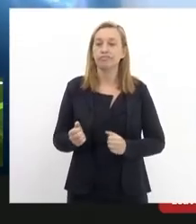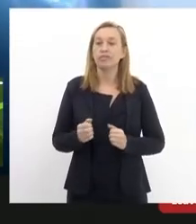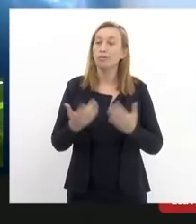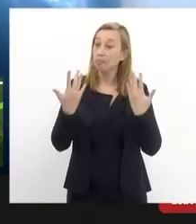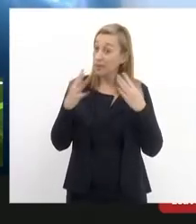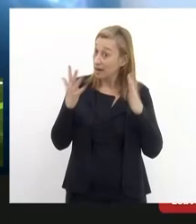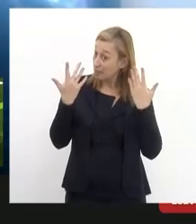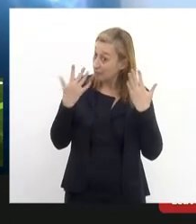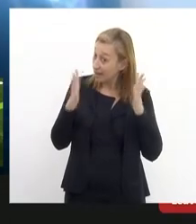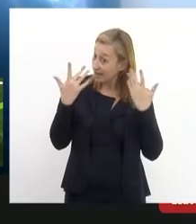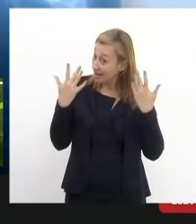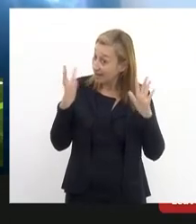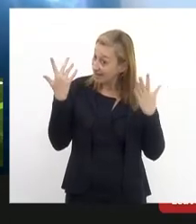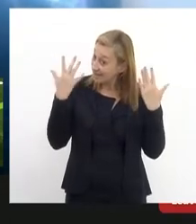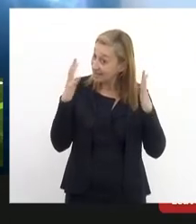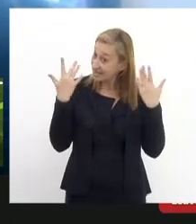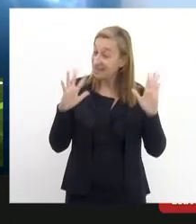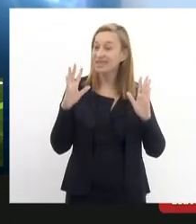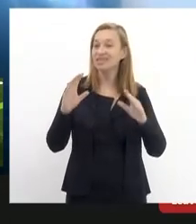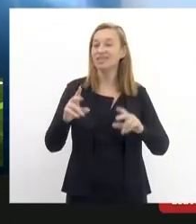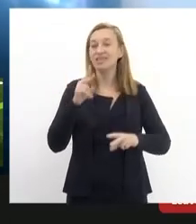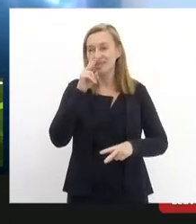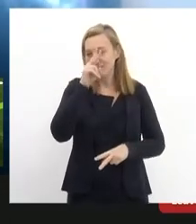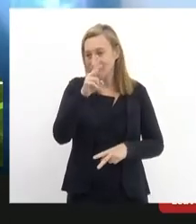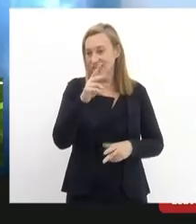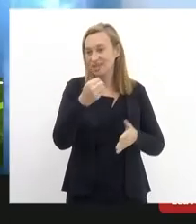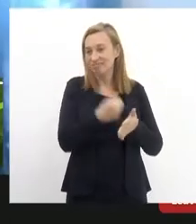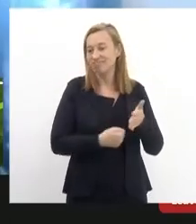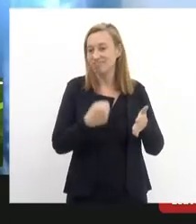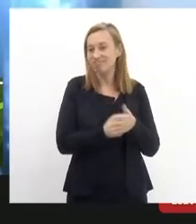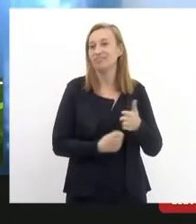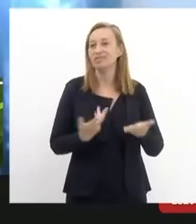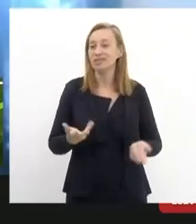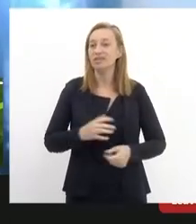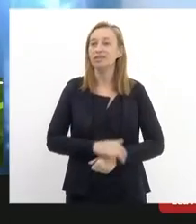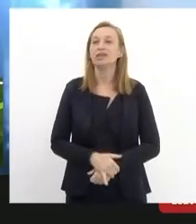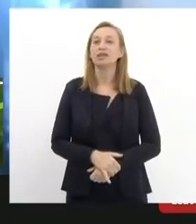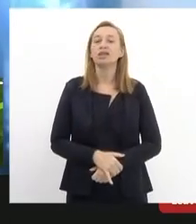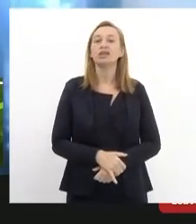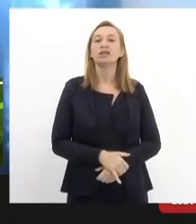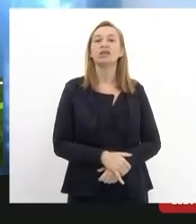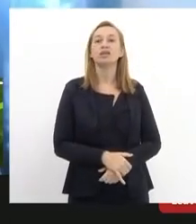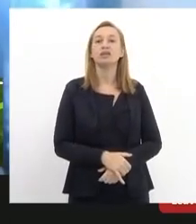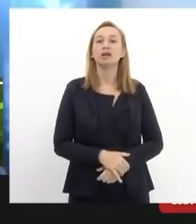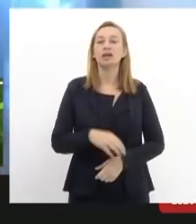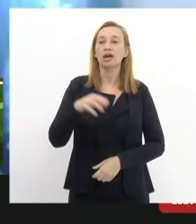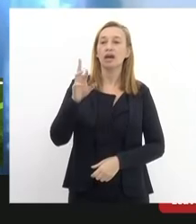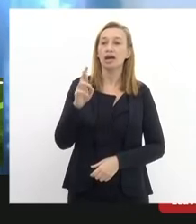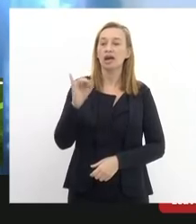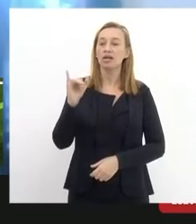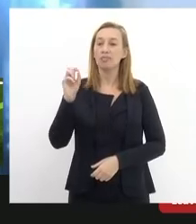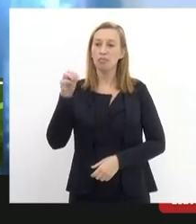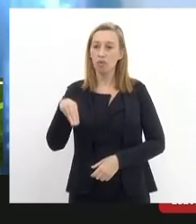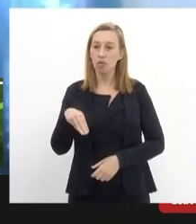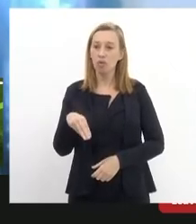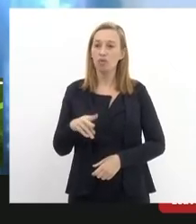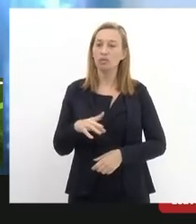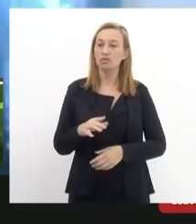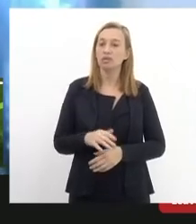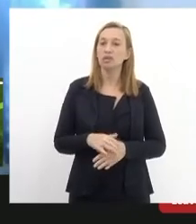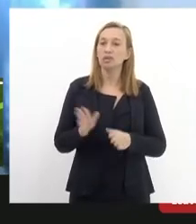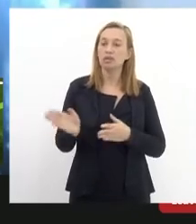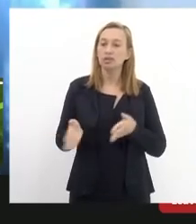Clácia Vieira parabéns força da liderança eu vou passar para o Reimão mas eu vou querer